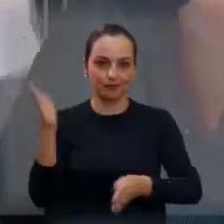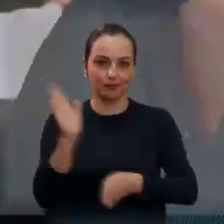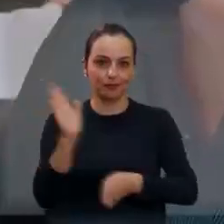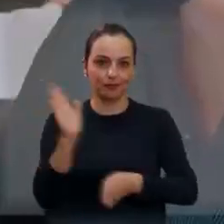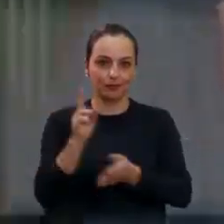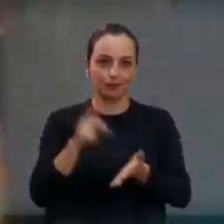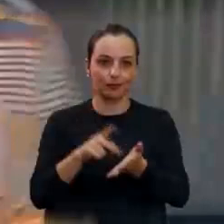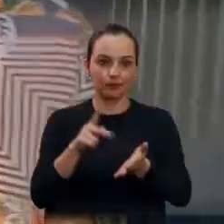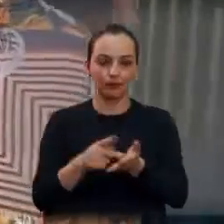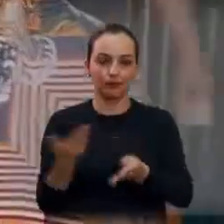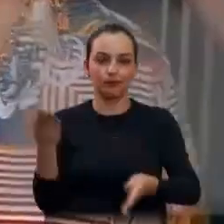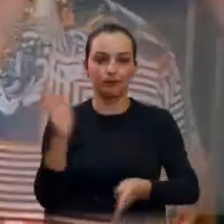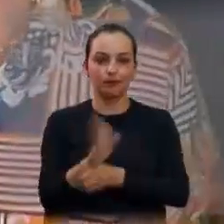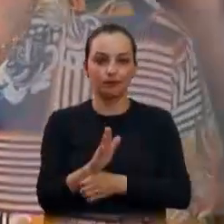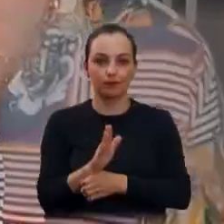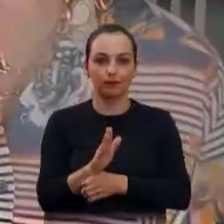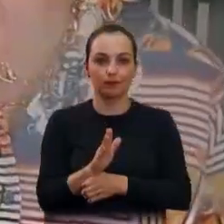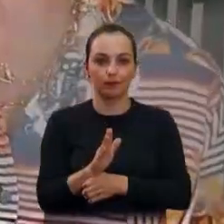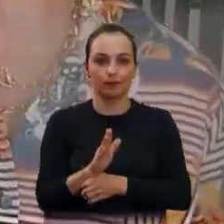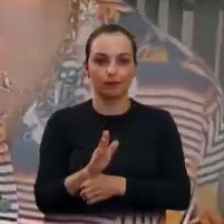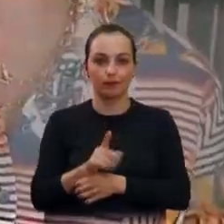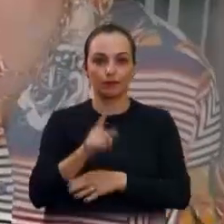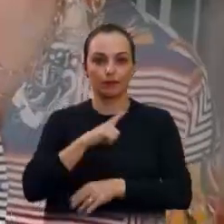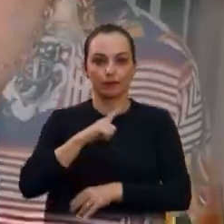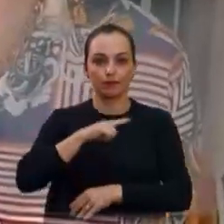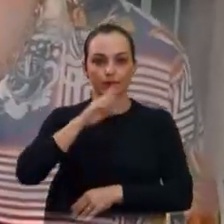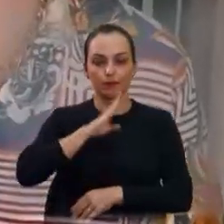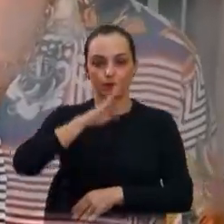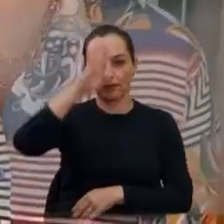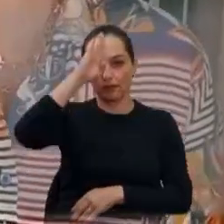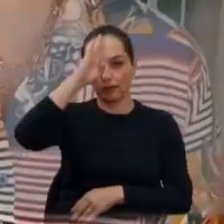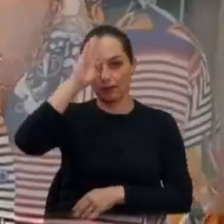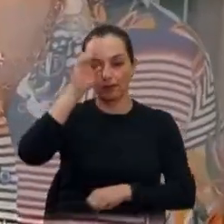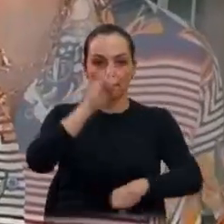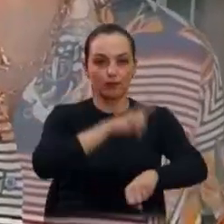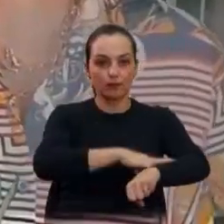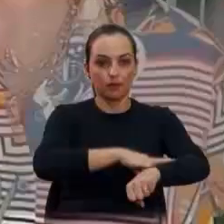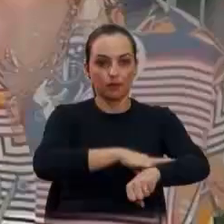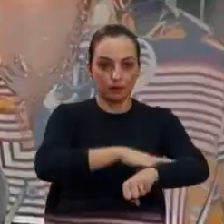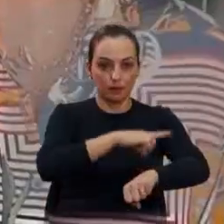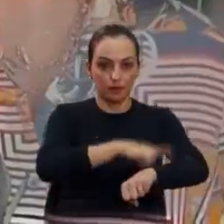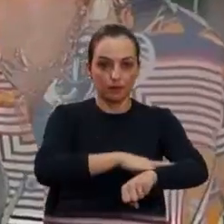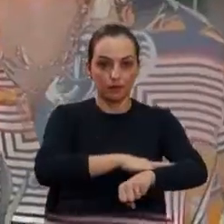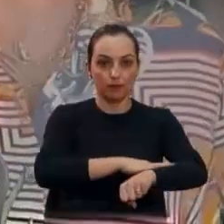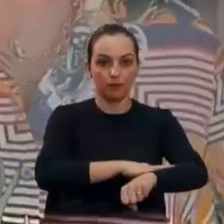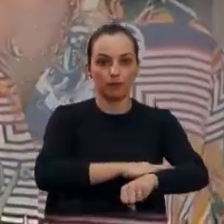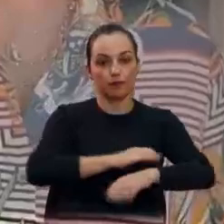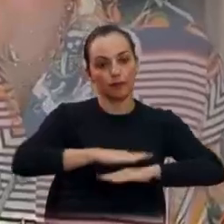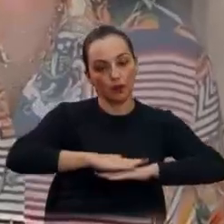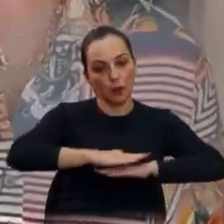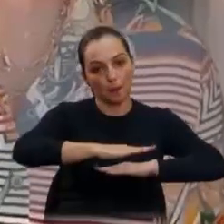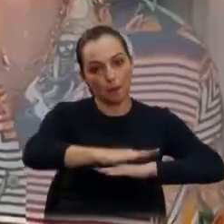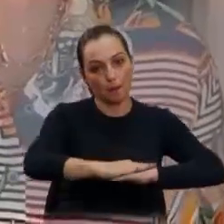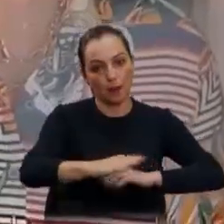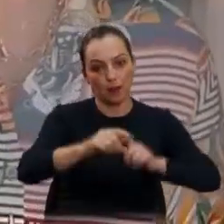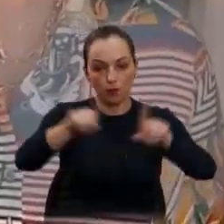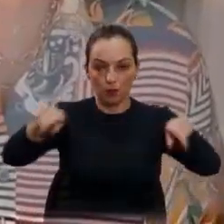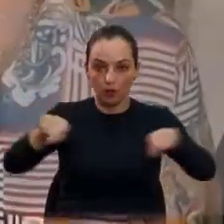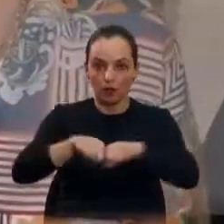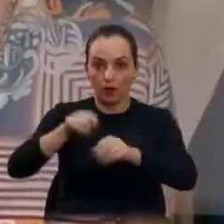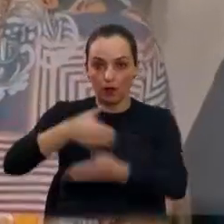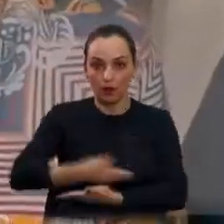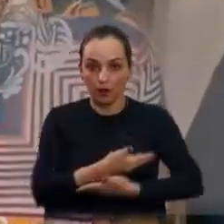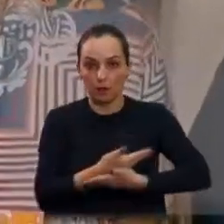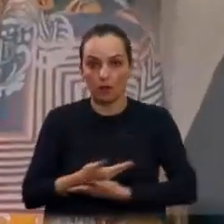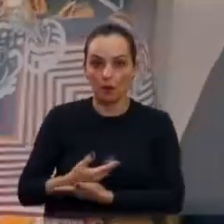para vocês? Vai ajudar. A gente tem algumas prioridades aqui, os banheiros, piso dos berçalhos, eu acho que vai vir